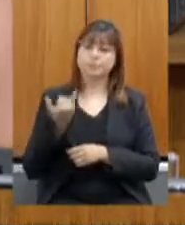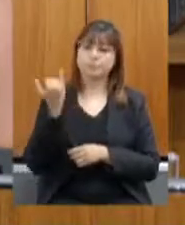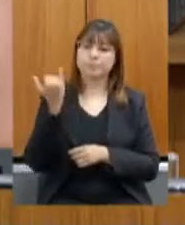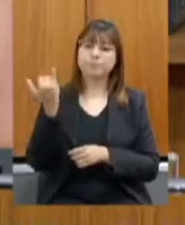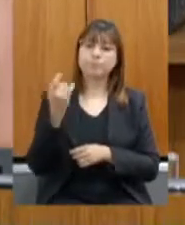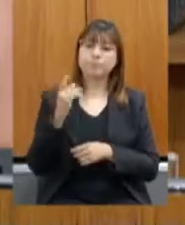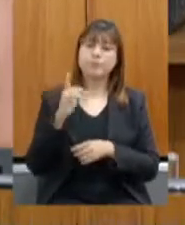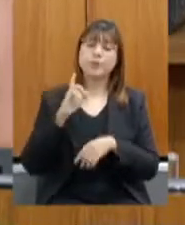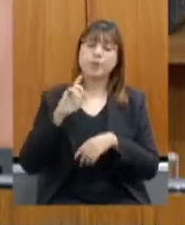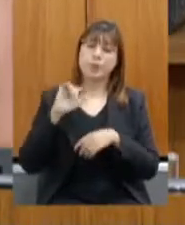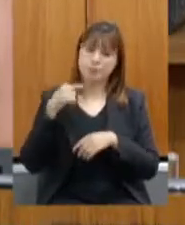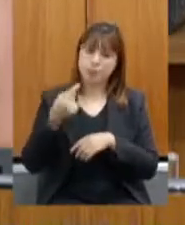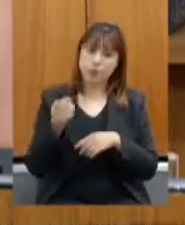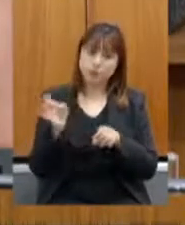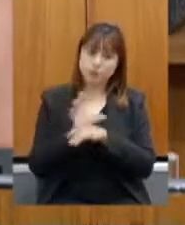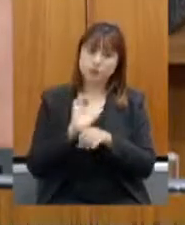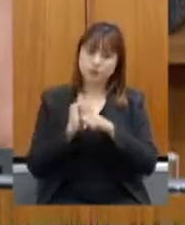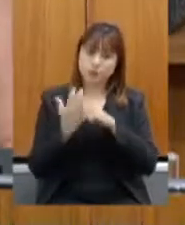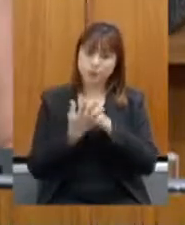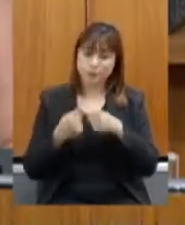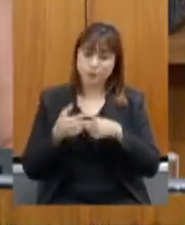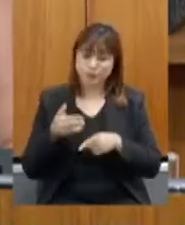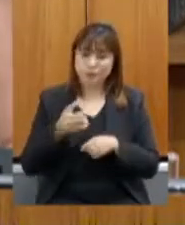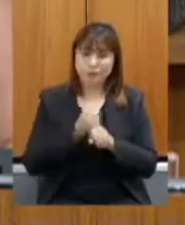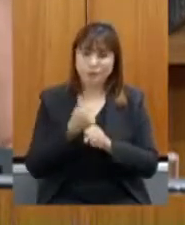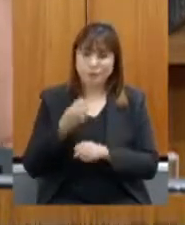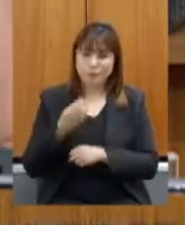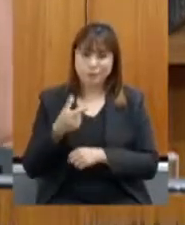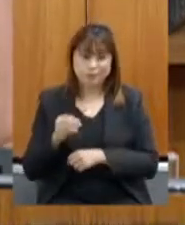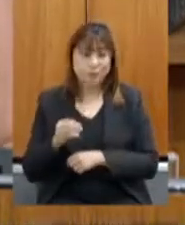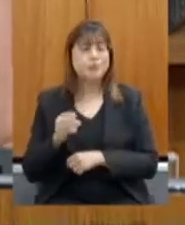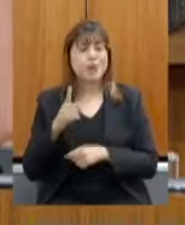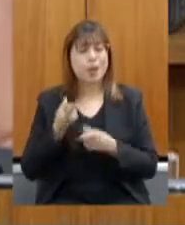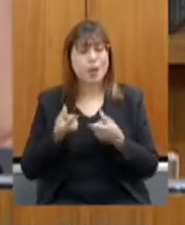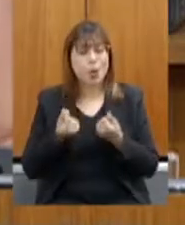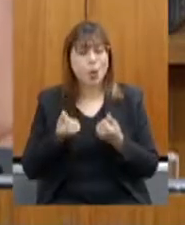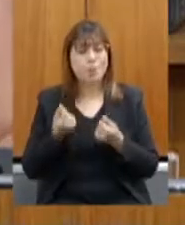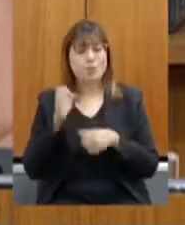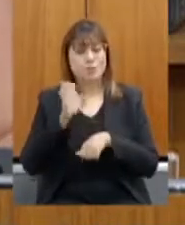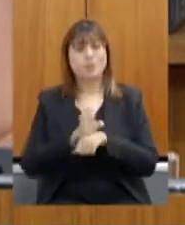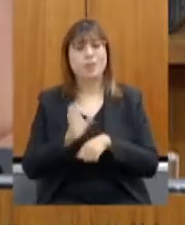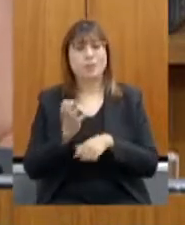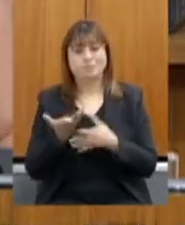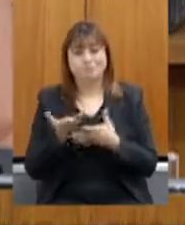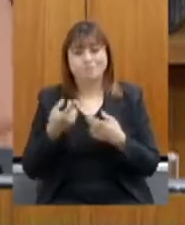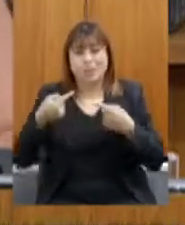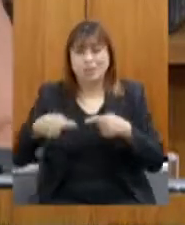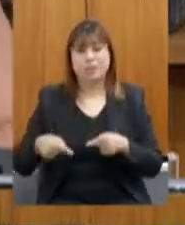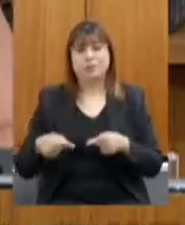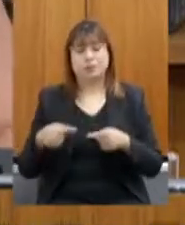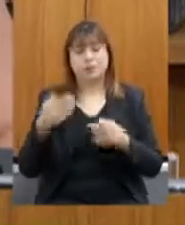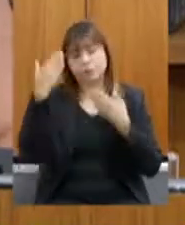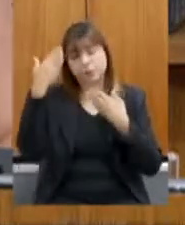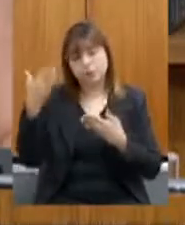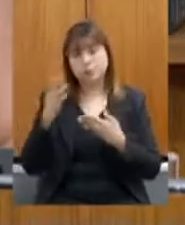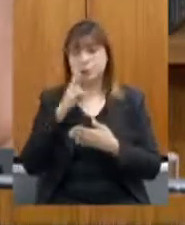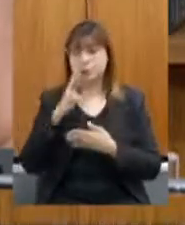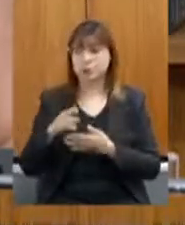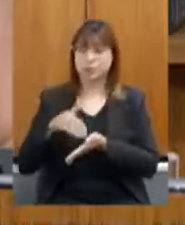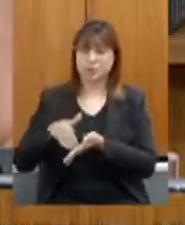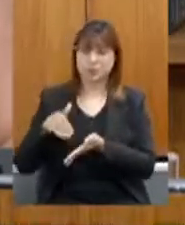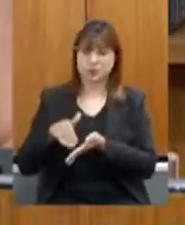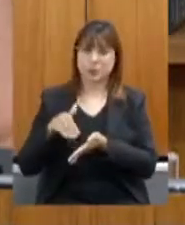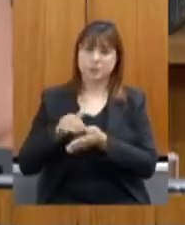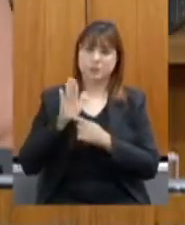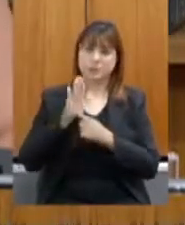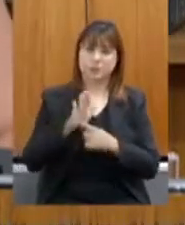pós-pandemia, já que esse ano é um ano tão desafiador para a economia do nosso Estado, e agradecer ao trabalho e aos resultados que a Secretaria vem entregando